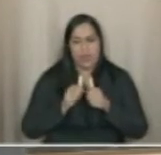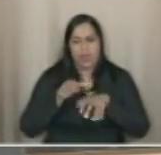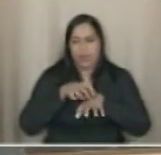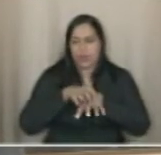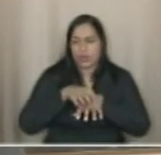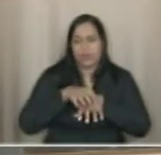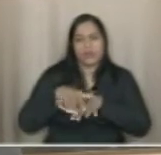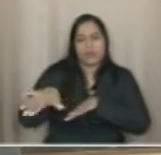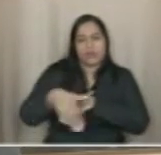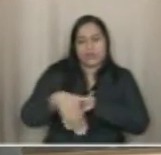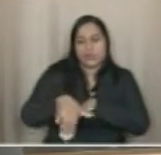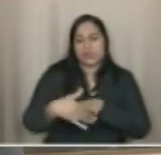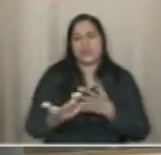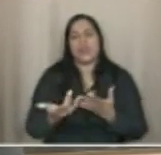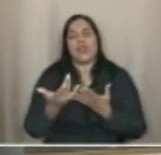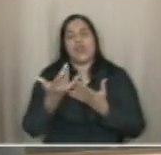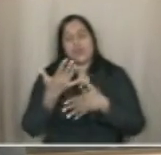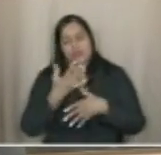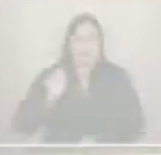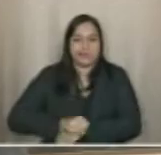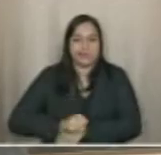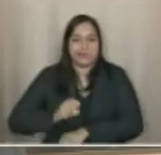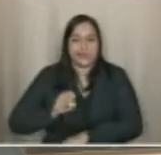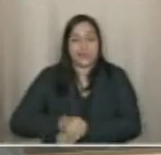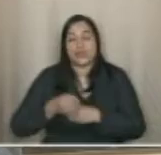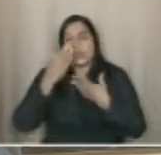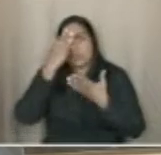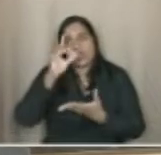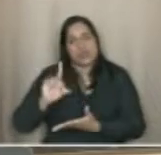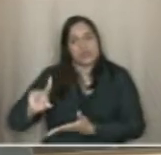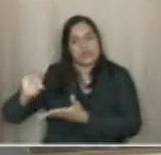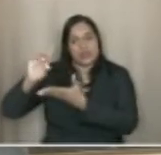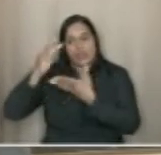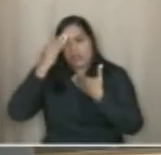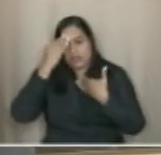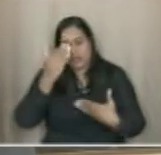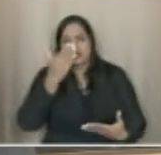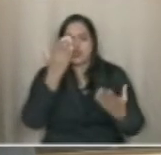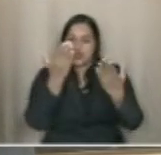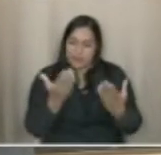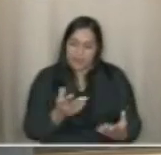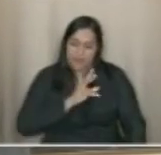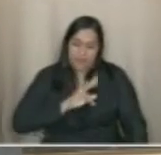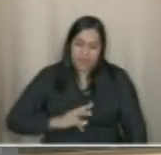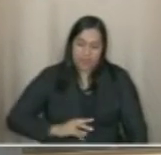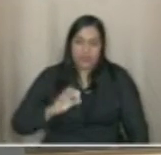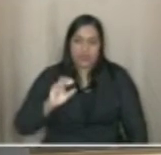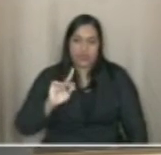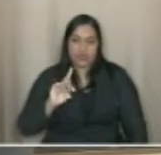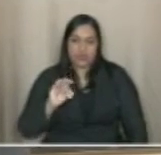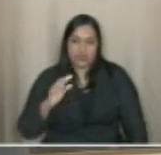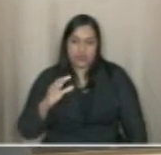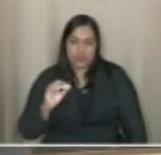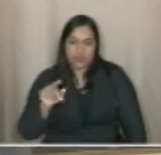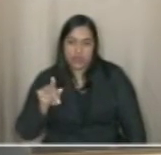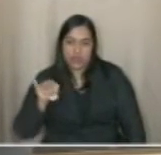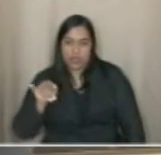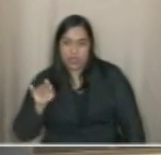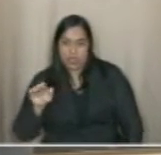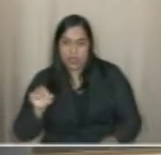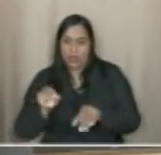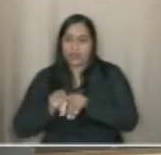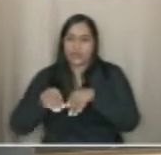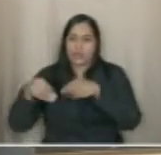e, consequentemente, a vida das pessoas. Agradeço também ao vereador Chico Kiko, que é do outro lado da ponte, ali no bairro de